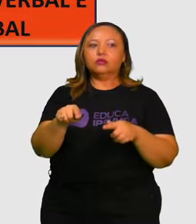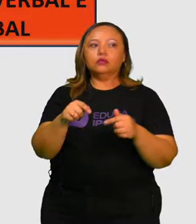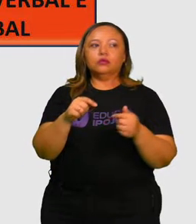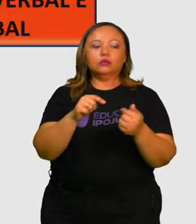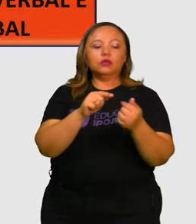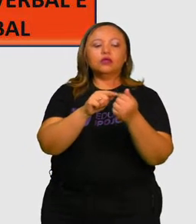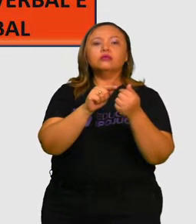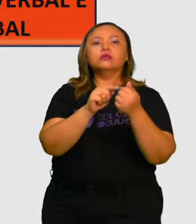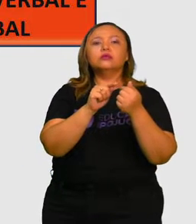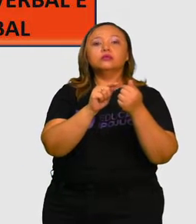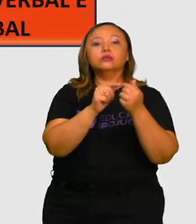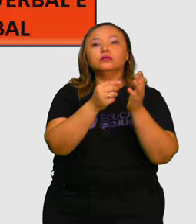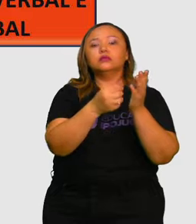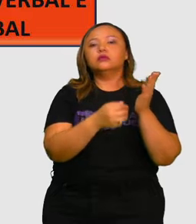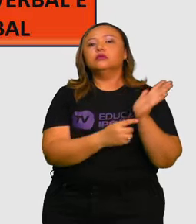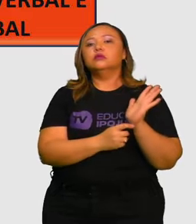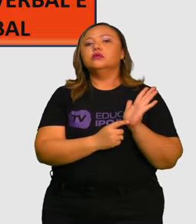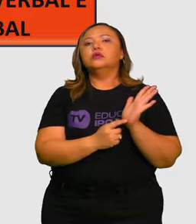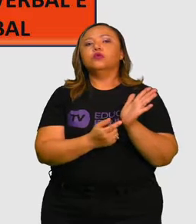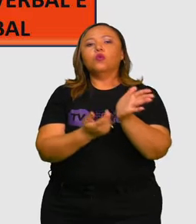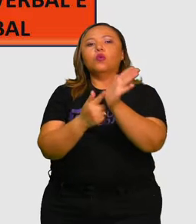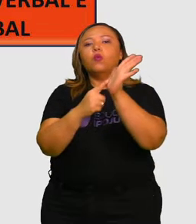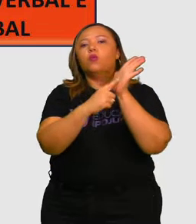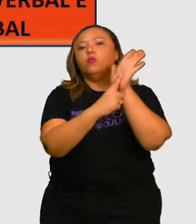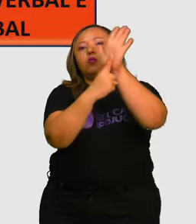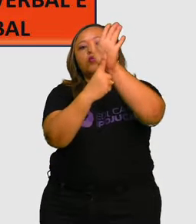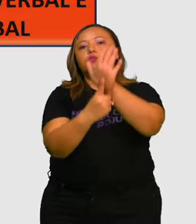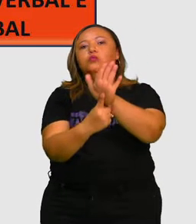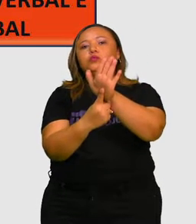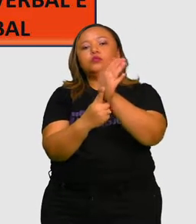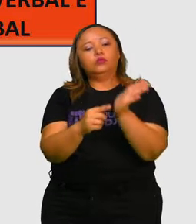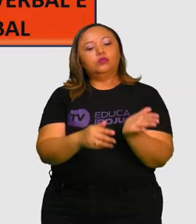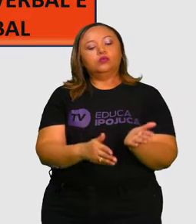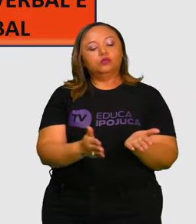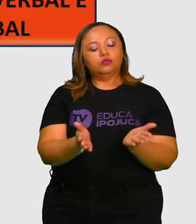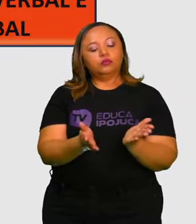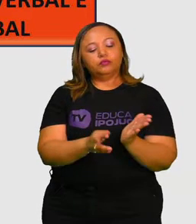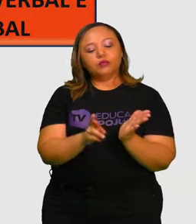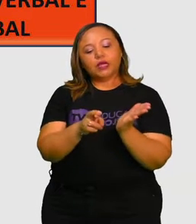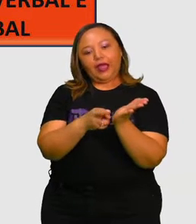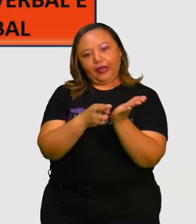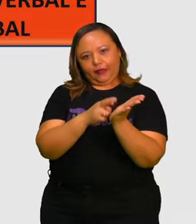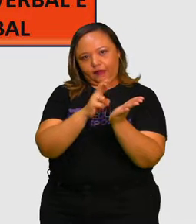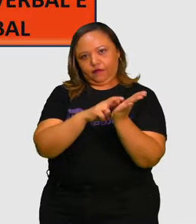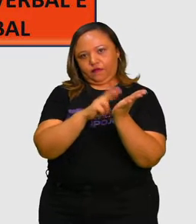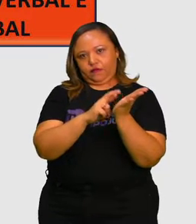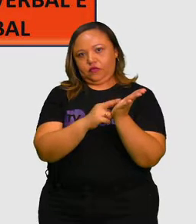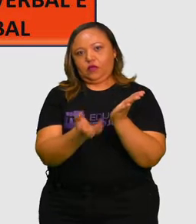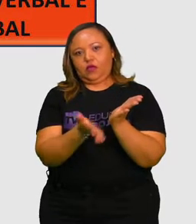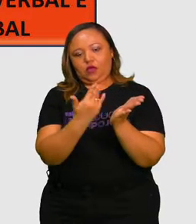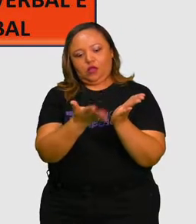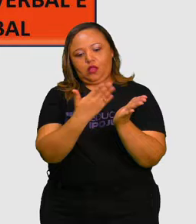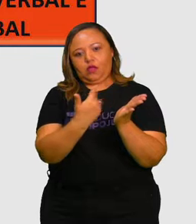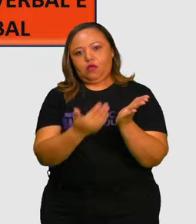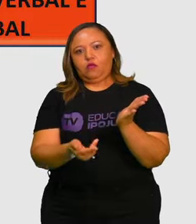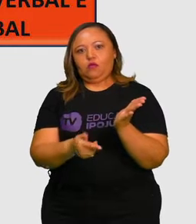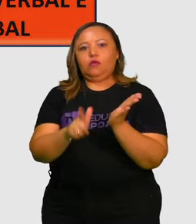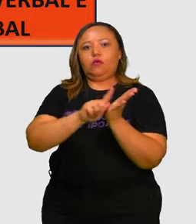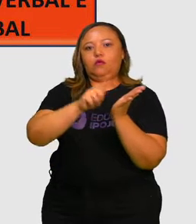qual veículo que pode ser transmitido para a gente? Revistas e jornais científicos, livros,